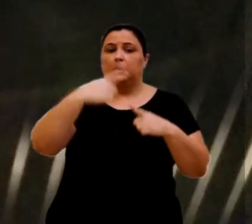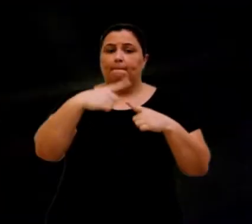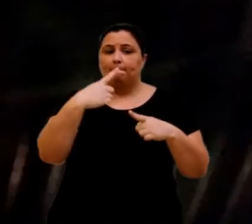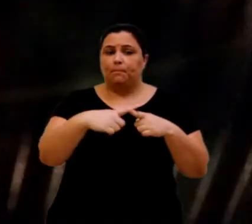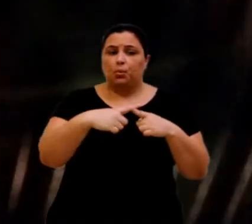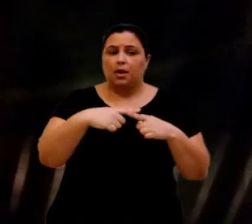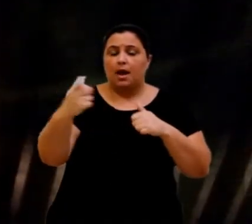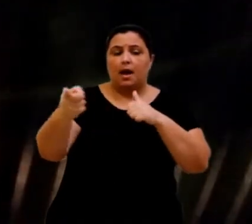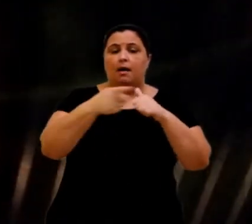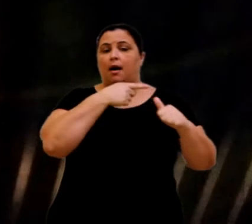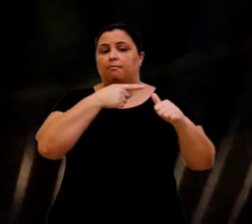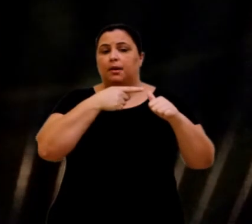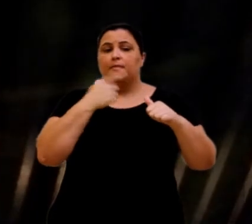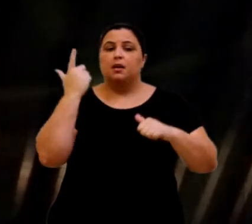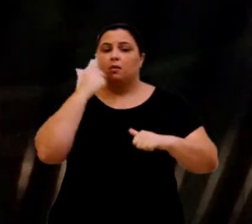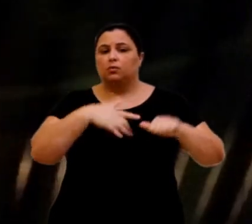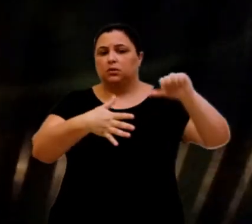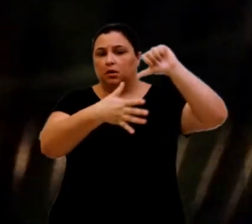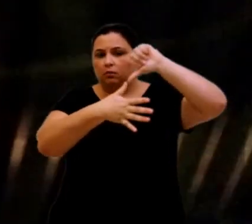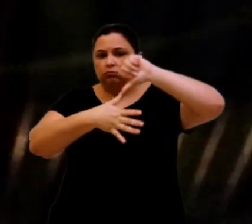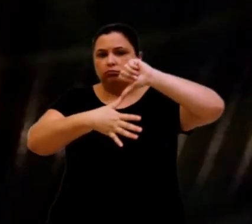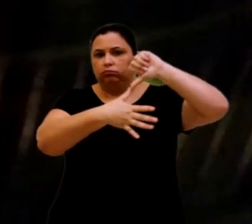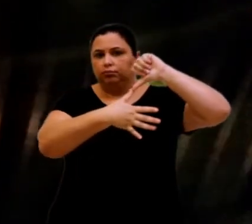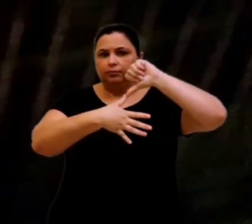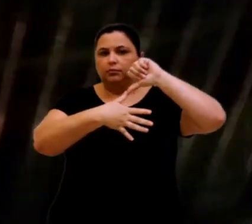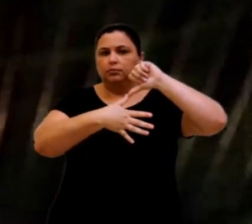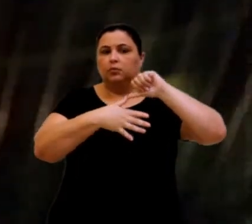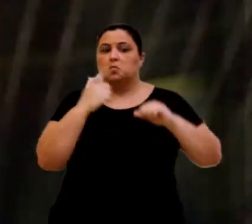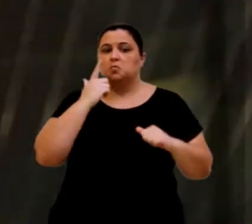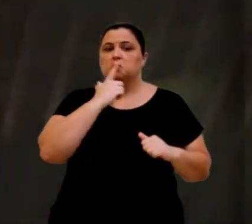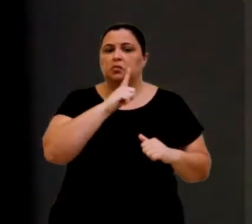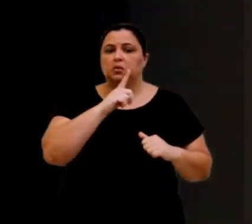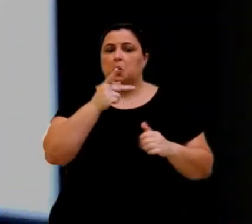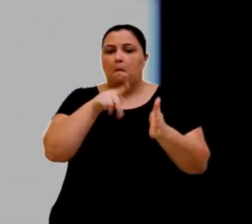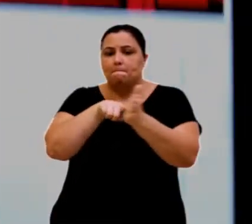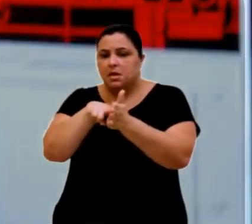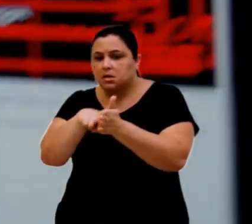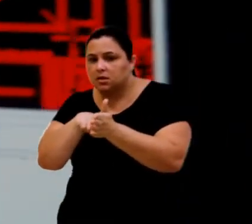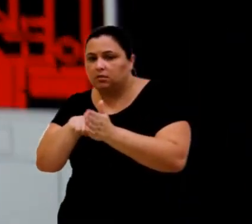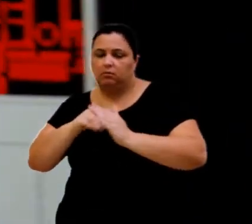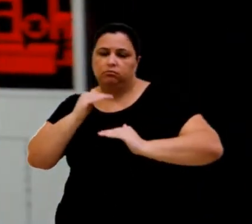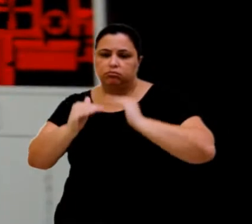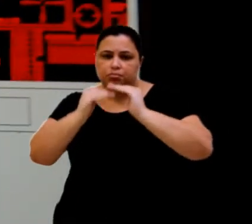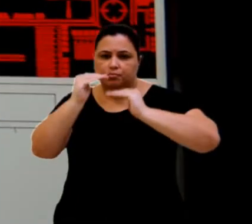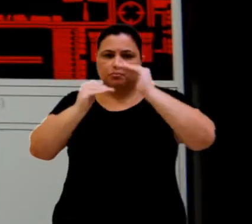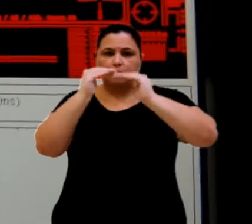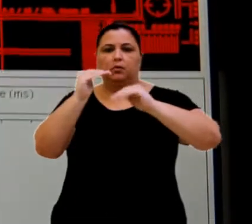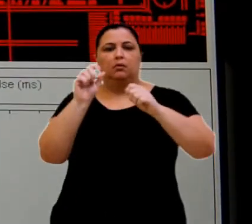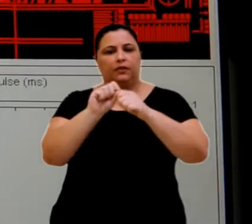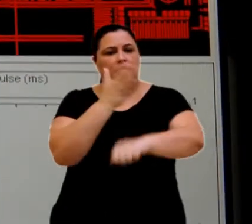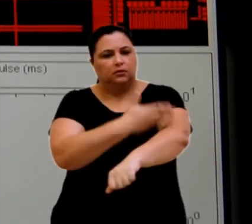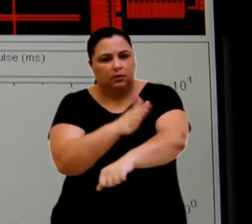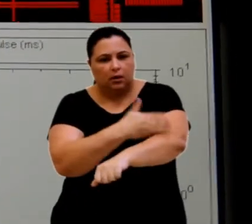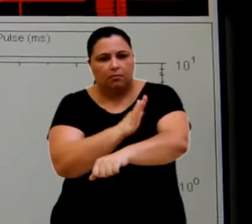por ter sido a primeira adquirida na América do Sul e pela capacitação que foi oferecida para os pesquisadores envolvidos no